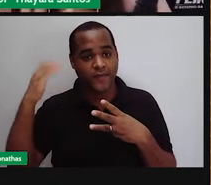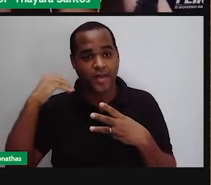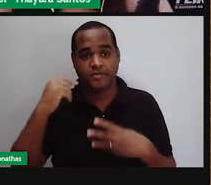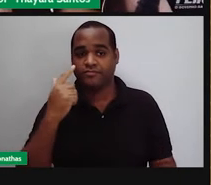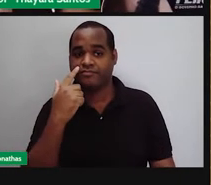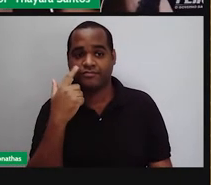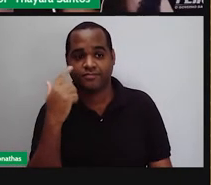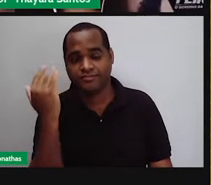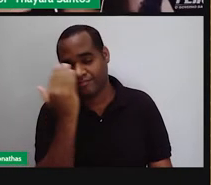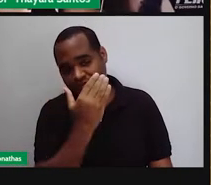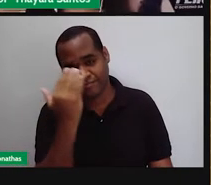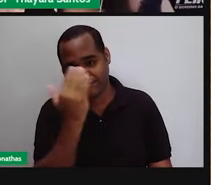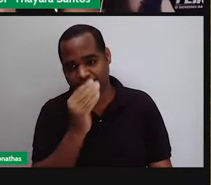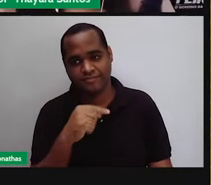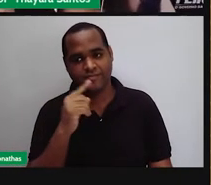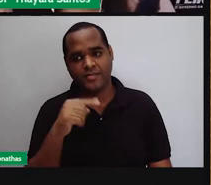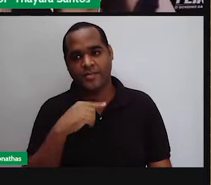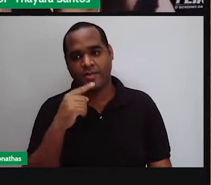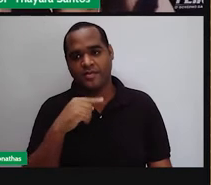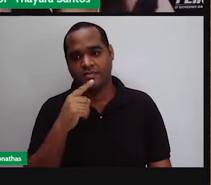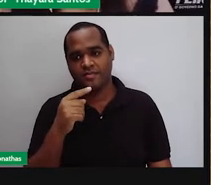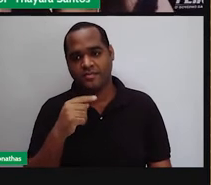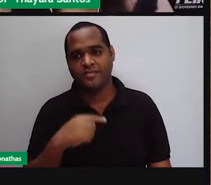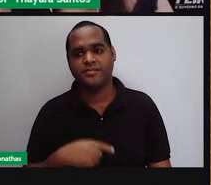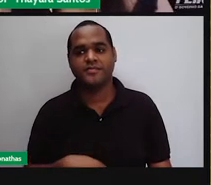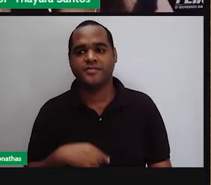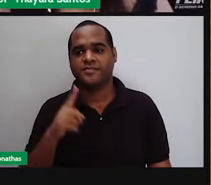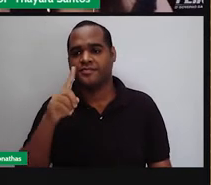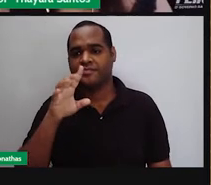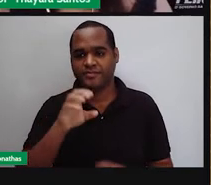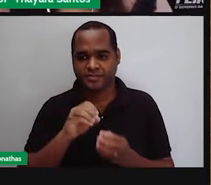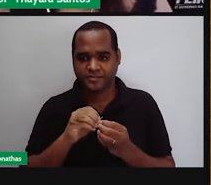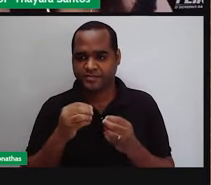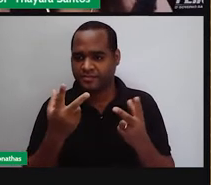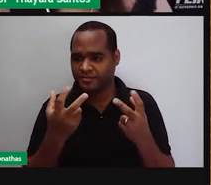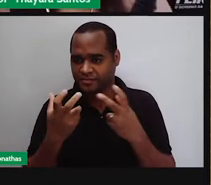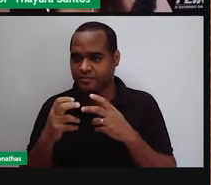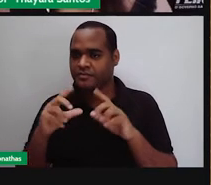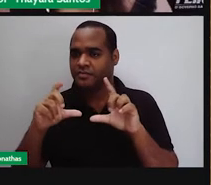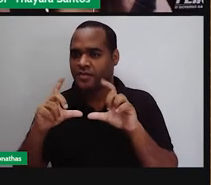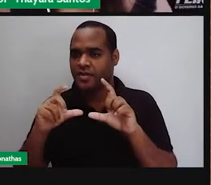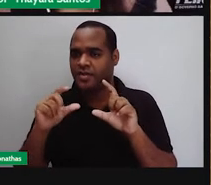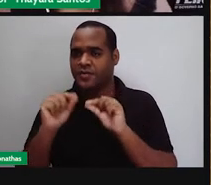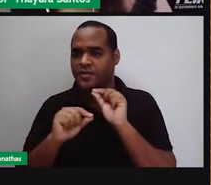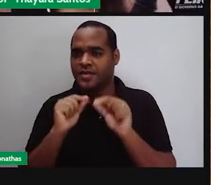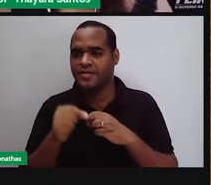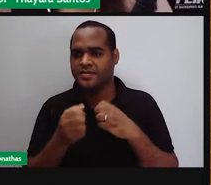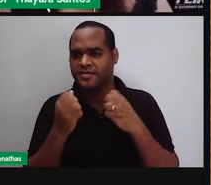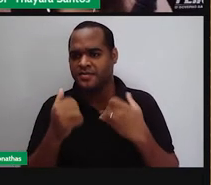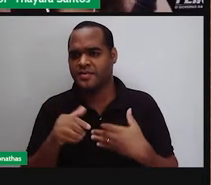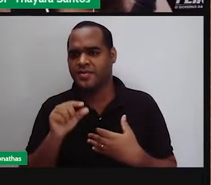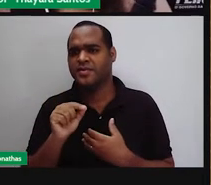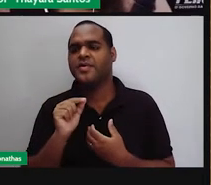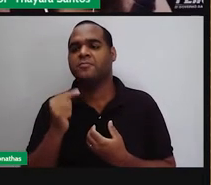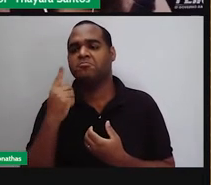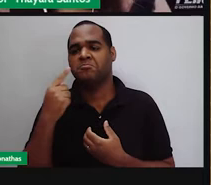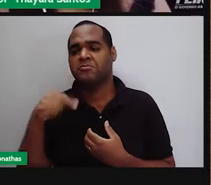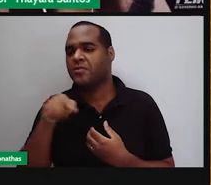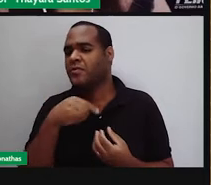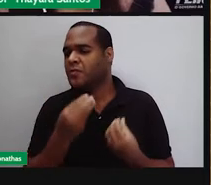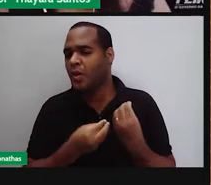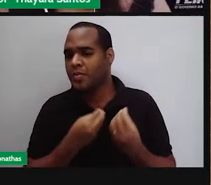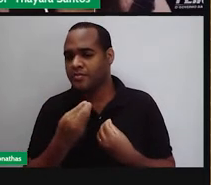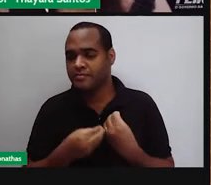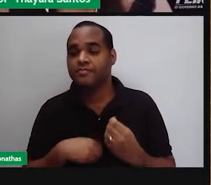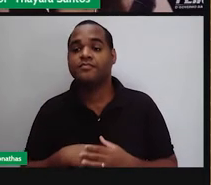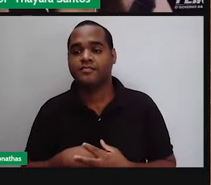interna a gente não consegue visualizar daqui. E aqui eu trouxe essa imagem para vocês conseguirem ver como é que é por dentro essa